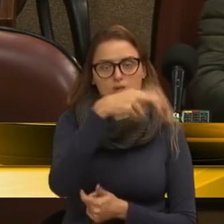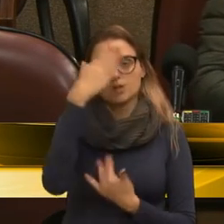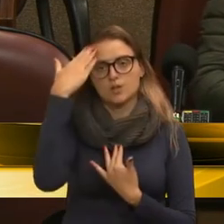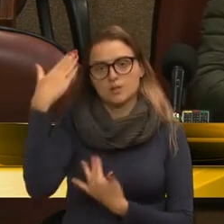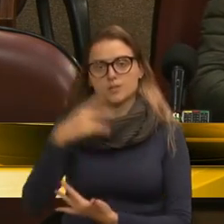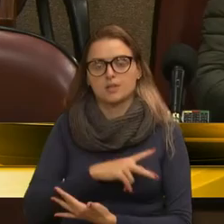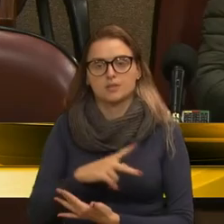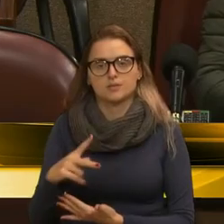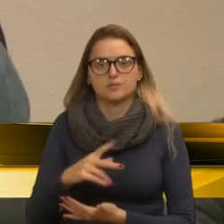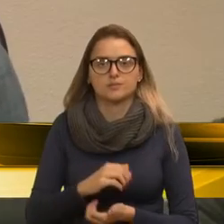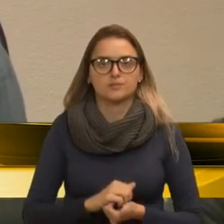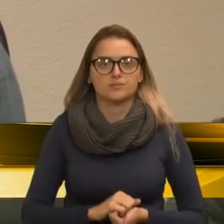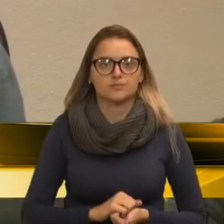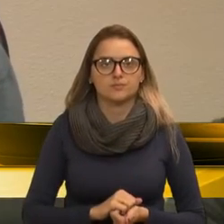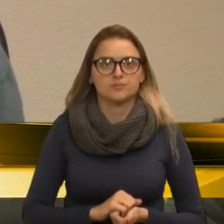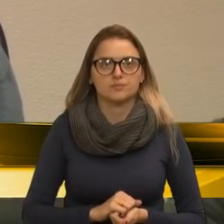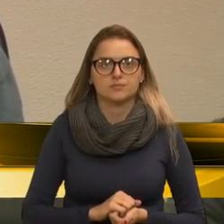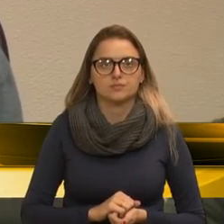Muito obrigado.